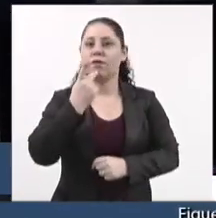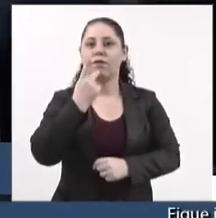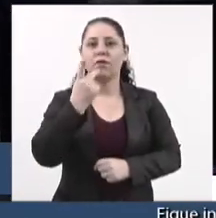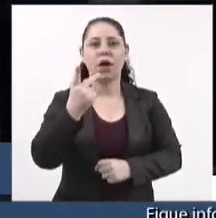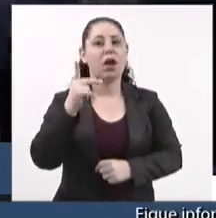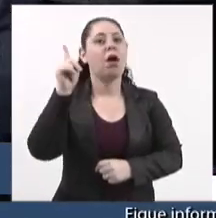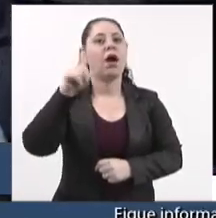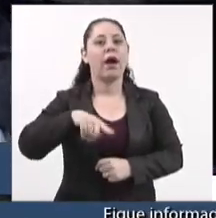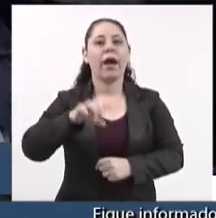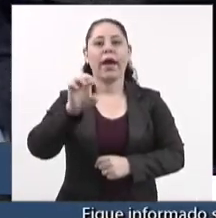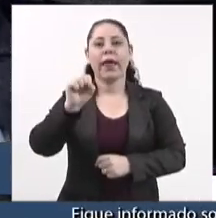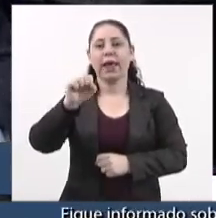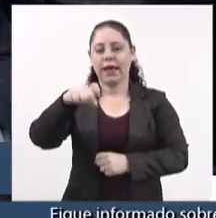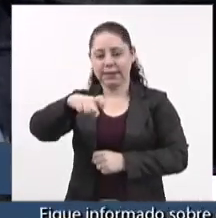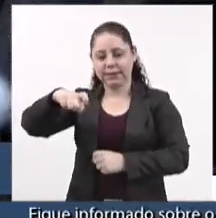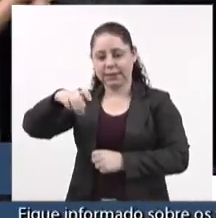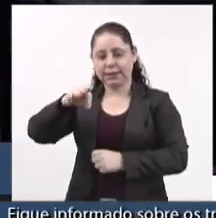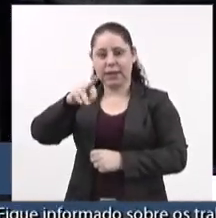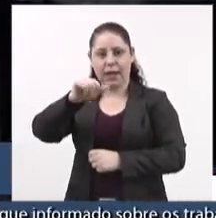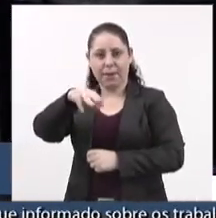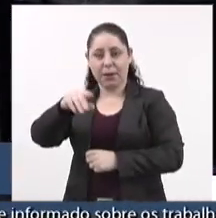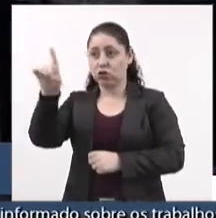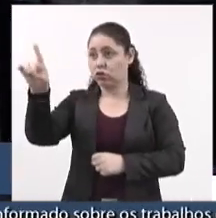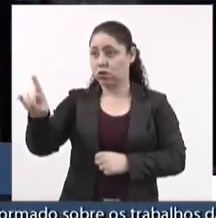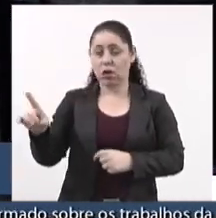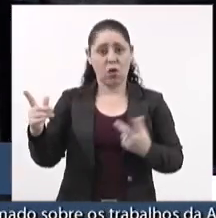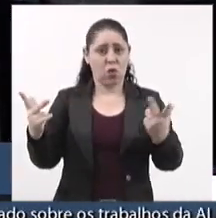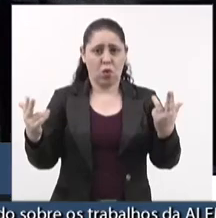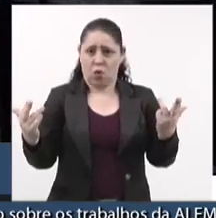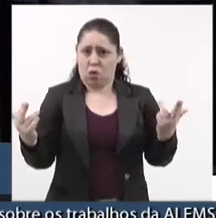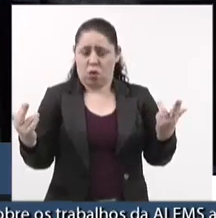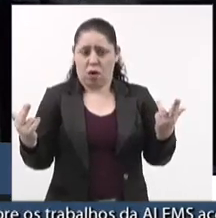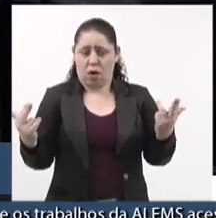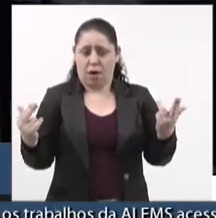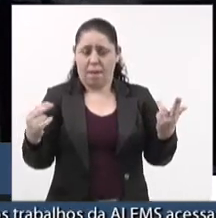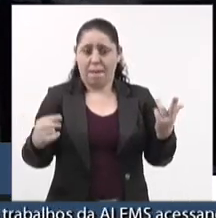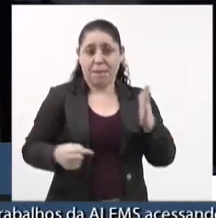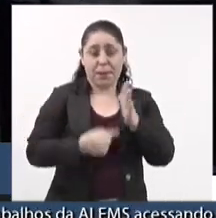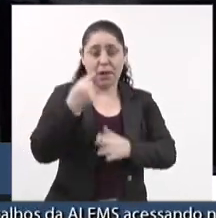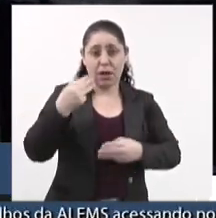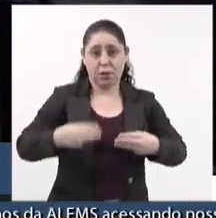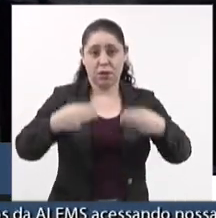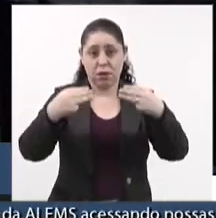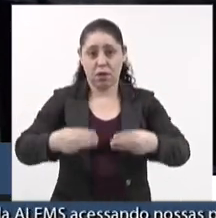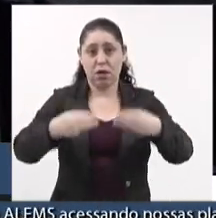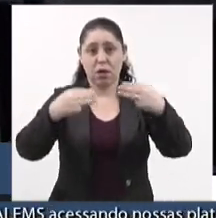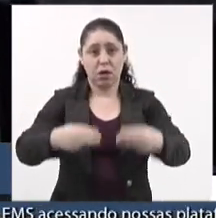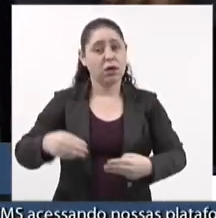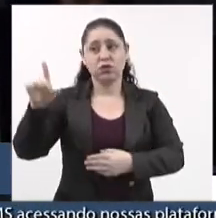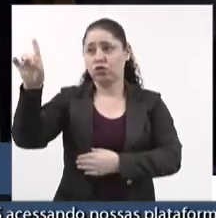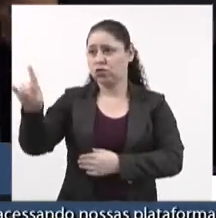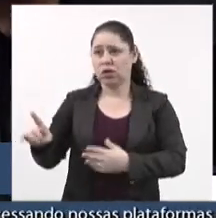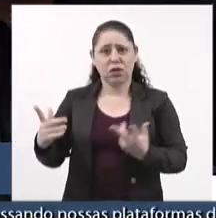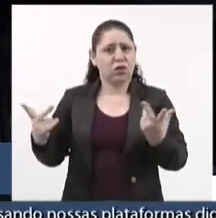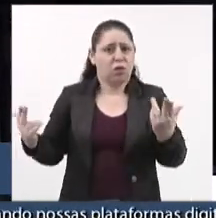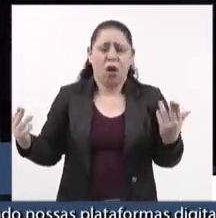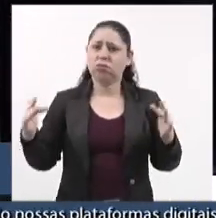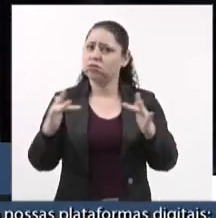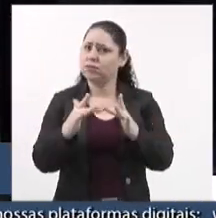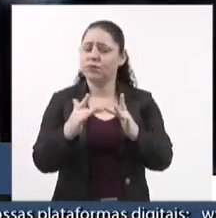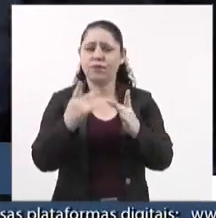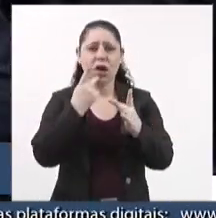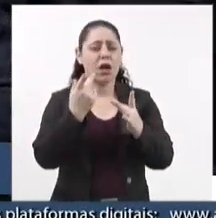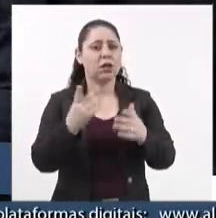ele é extrema direita. Como a primeira ministra da Itália, é de extrema direita, todo mundo fala.